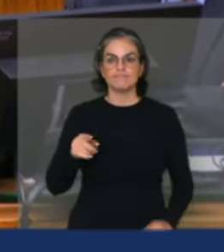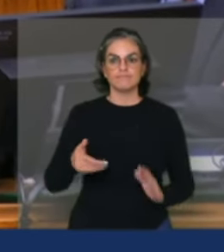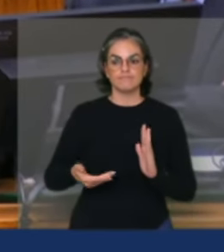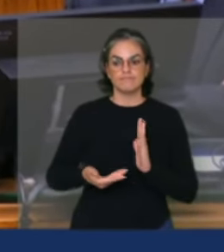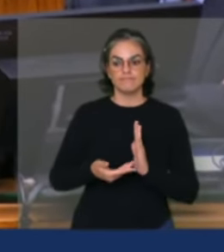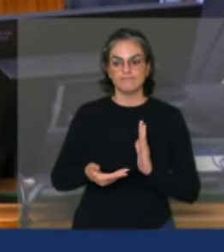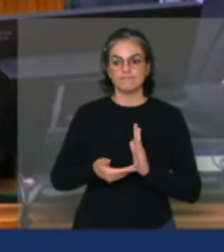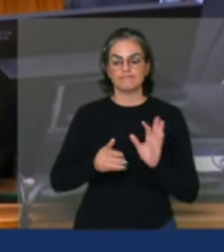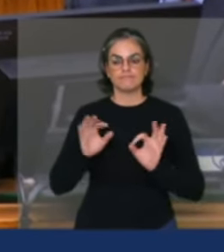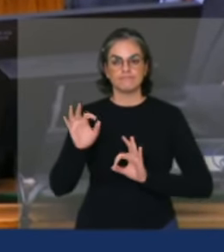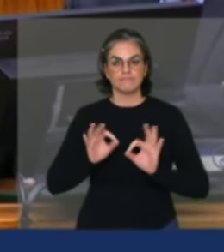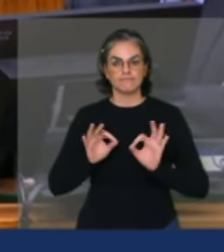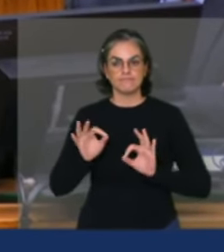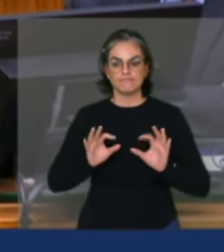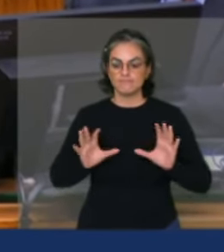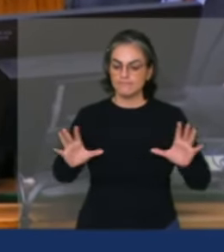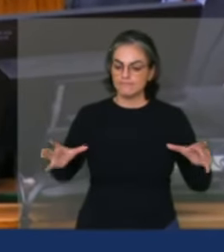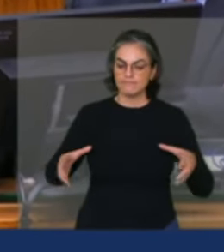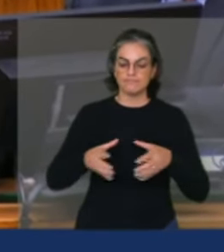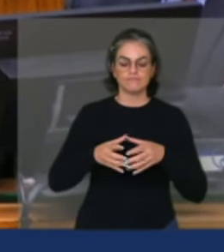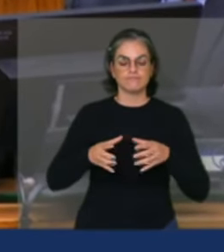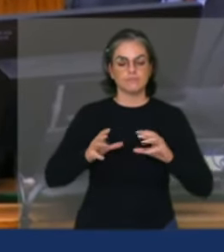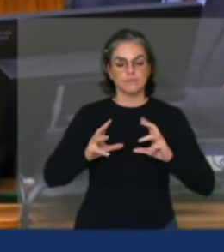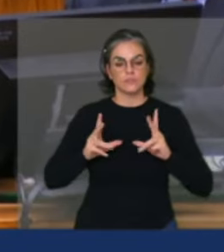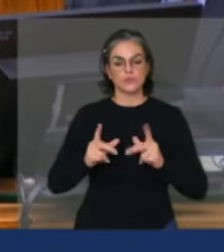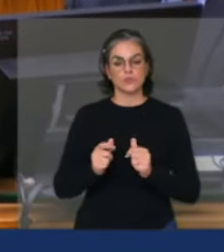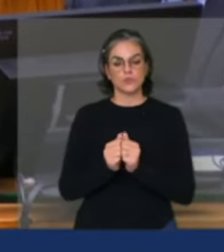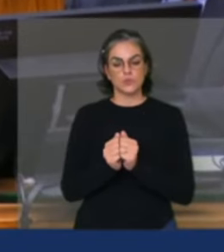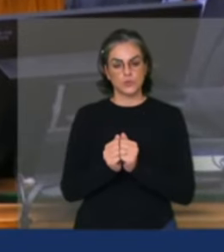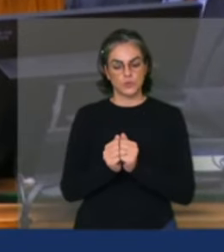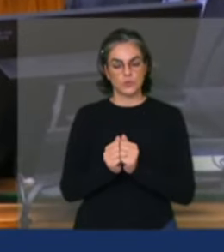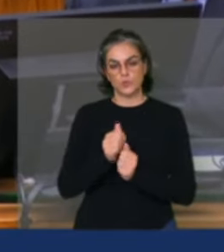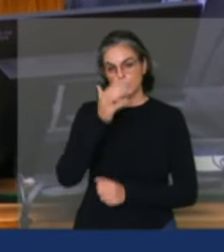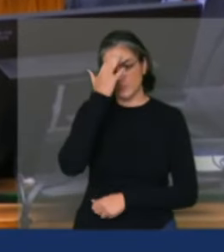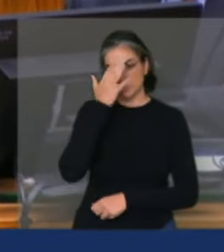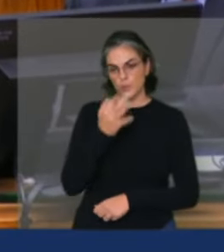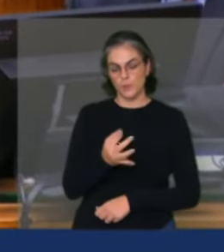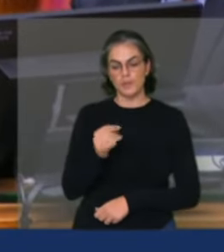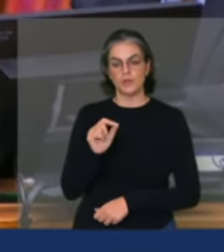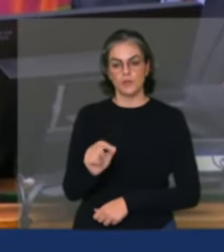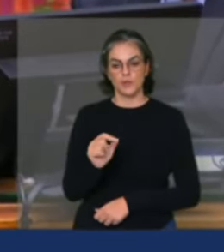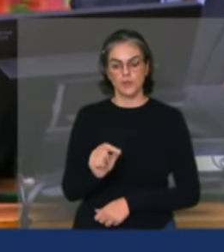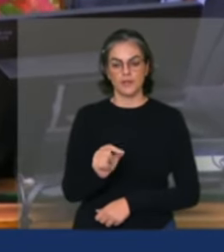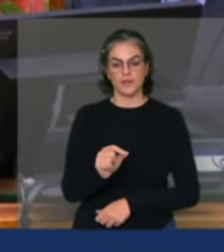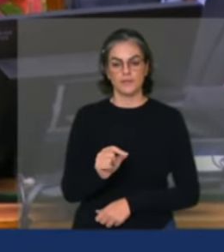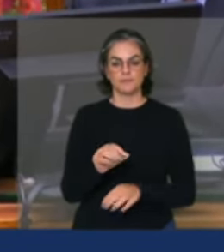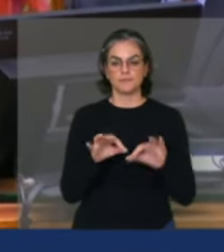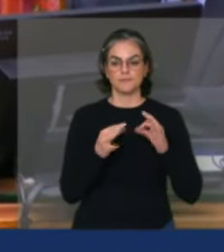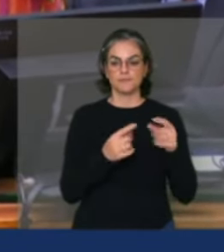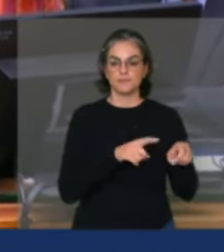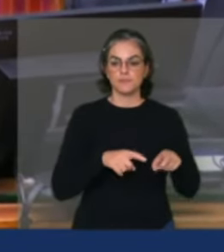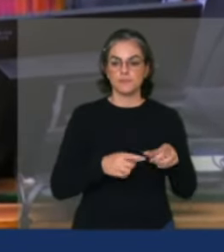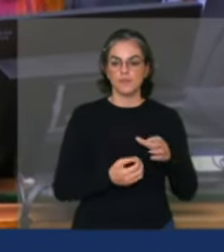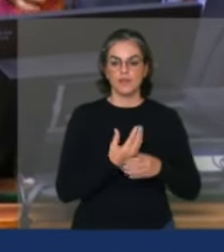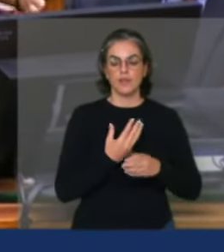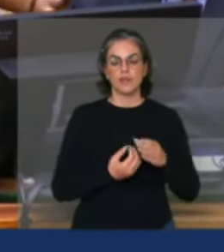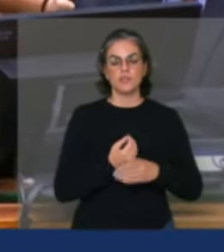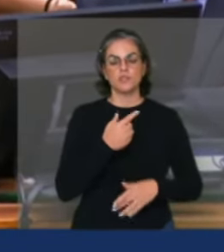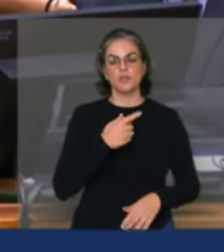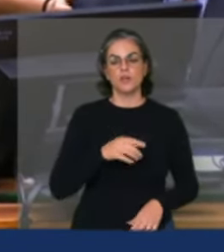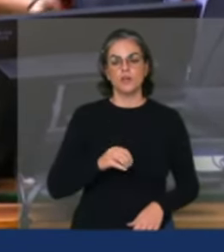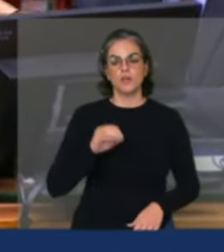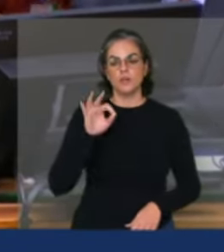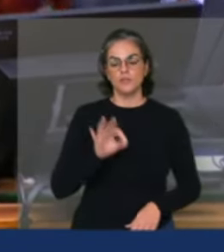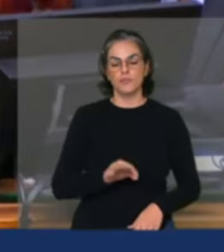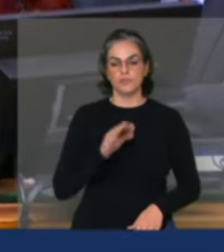que a agricultura familiar como 70% dos alimentos que é produzido no Brasil e o consumidor precisa entender